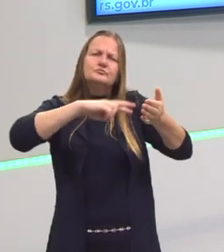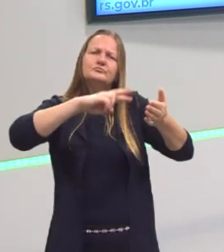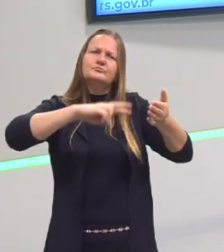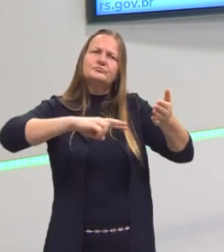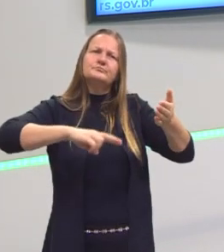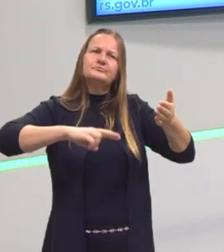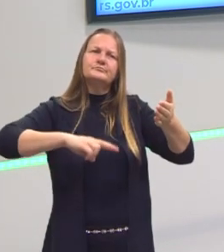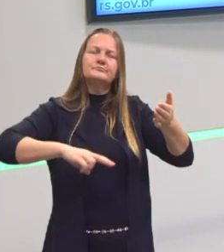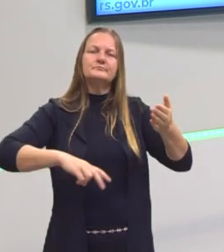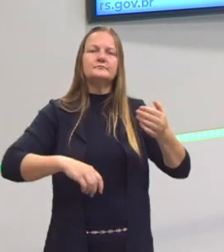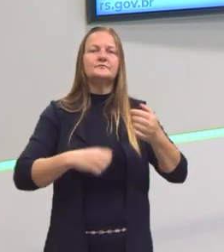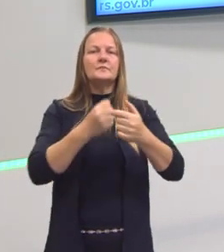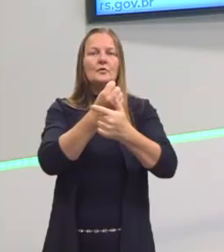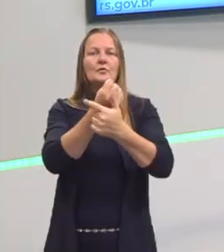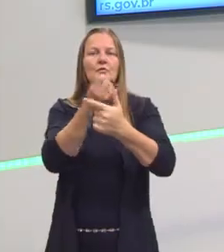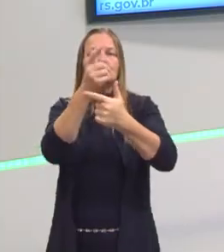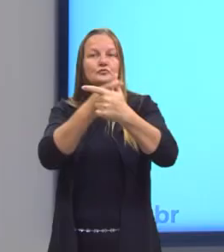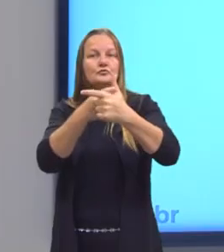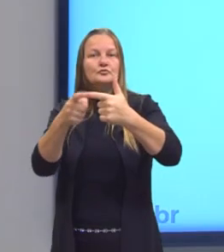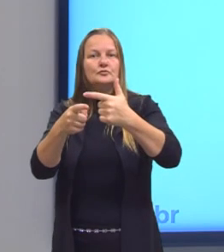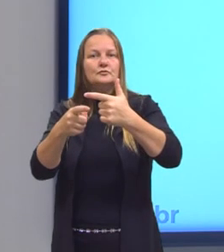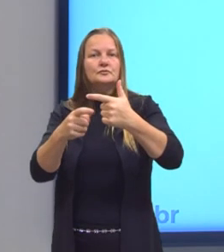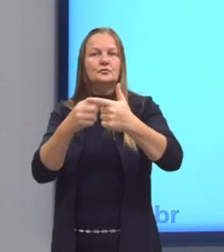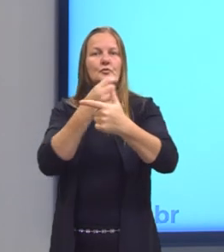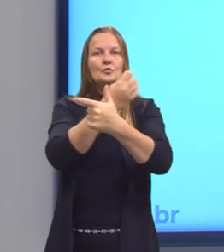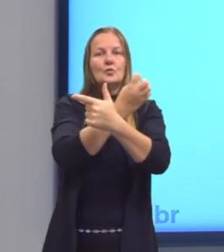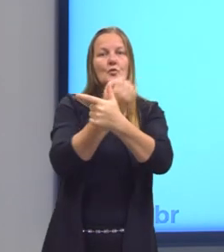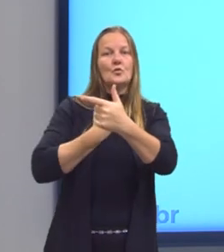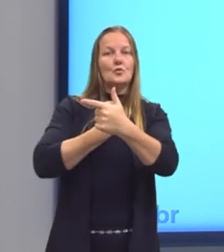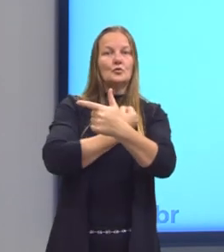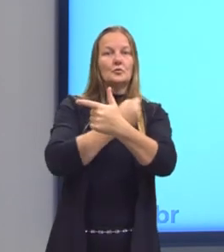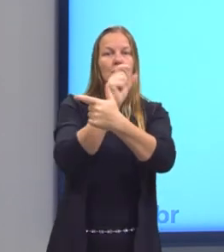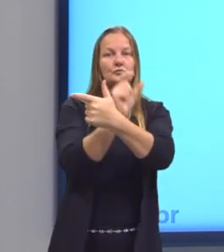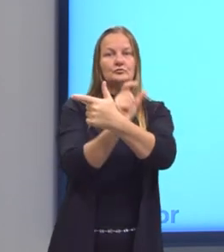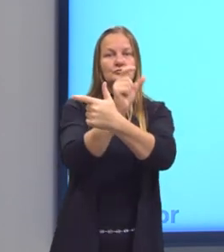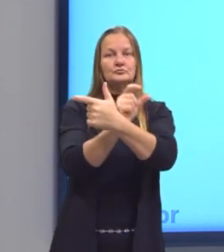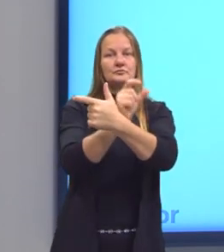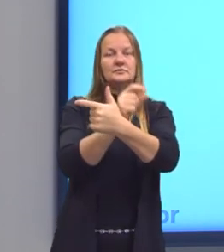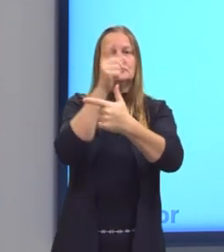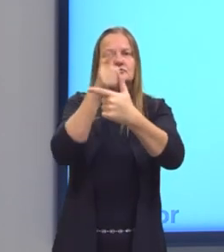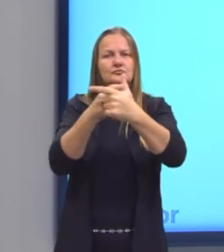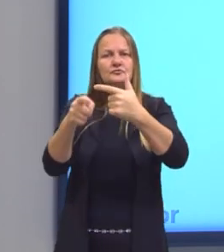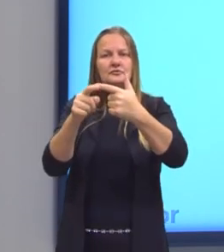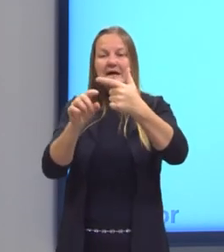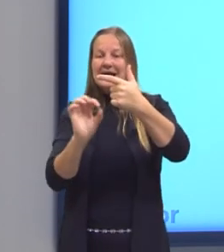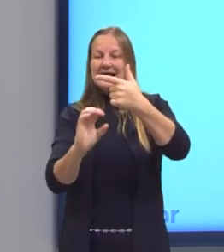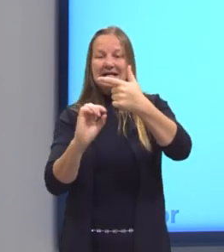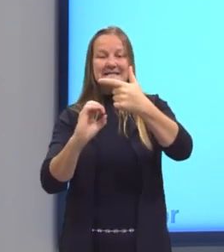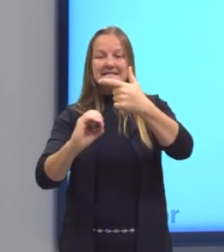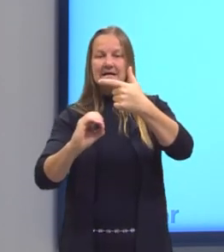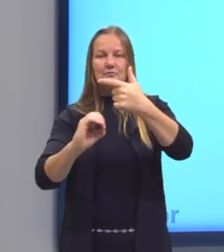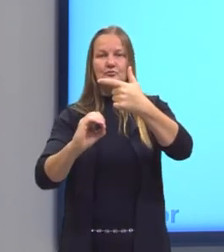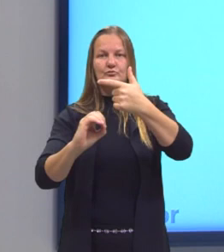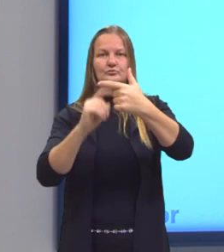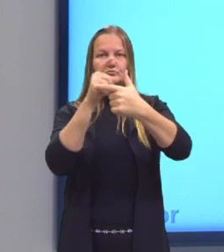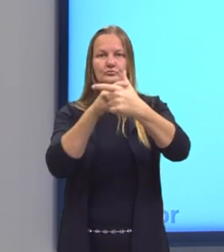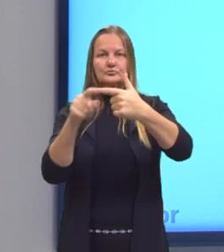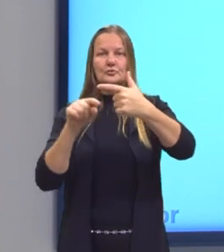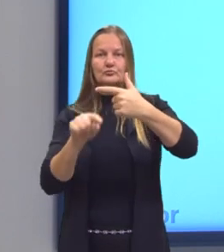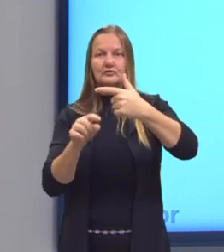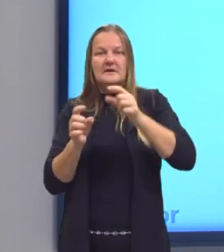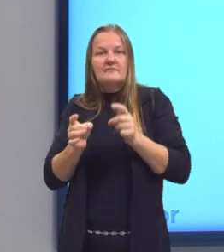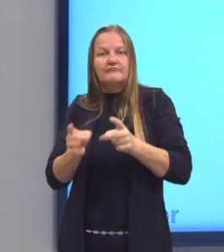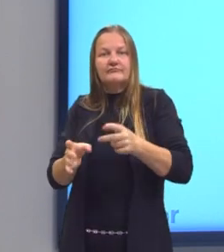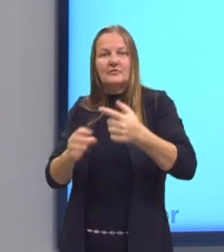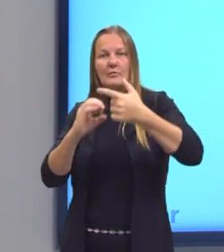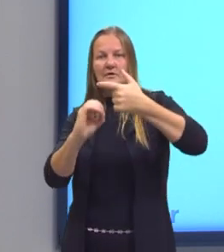de outro quando a divisão é exata, ou seja, quando não resta nada no resto ali, né? Resta zero, como a gente diz.